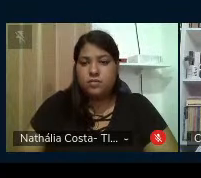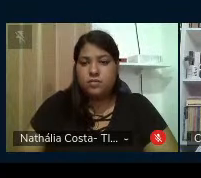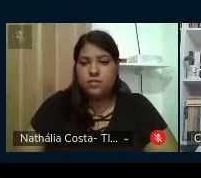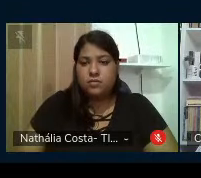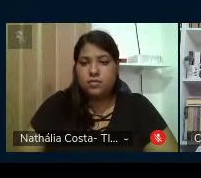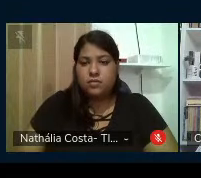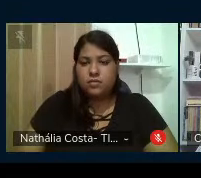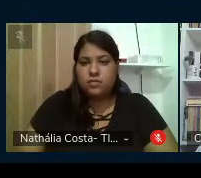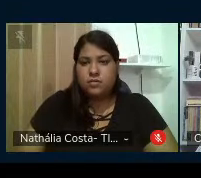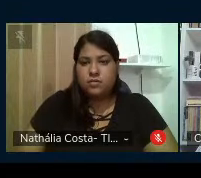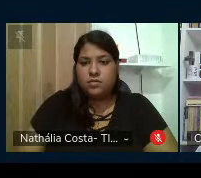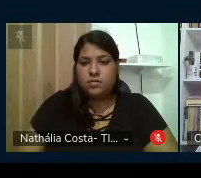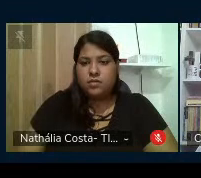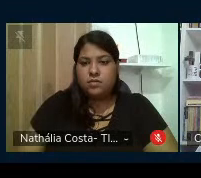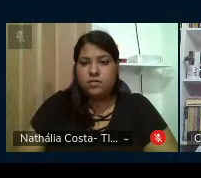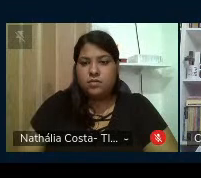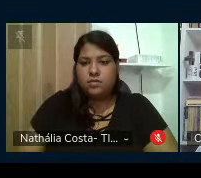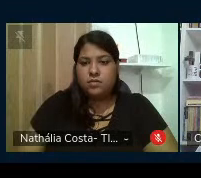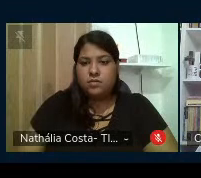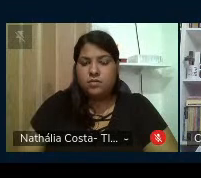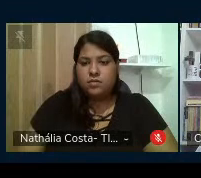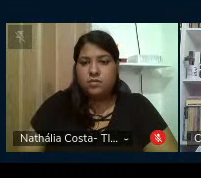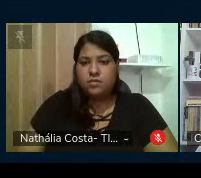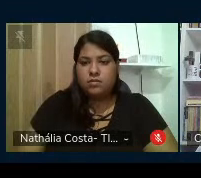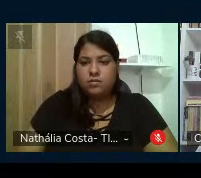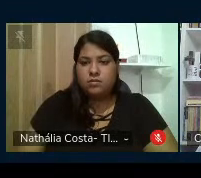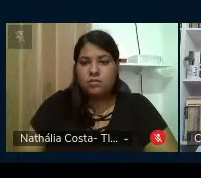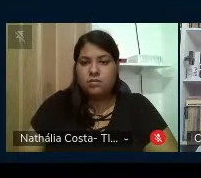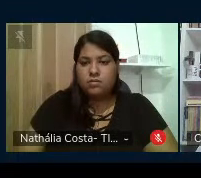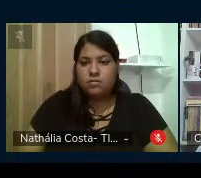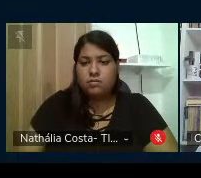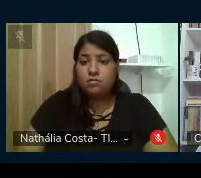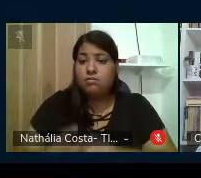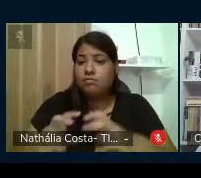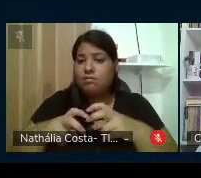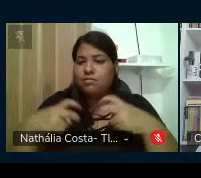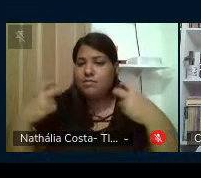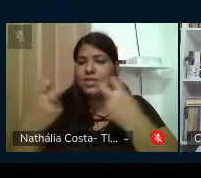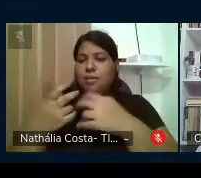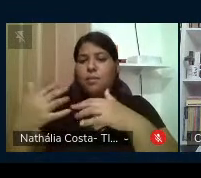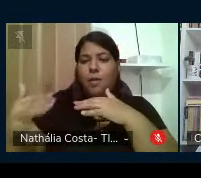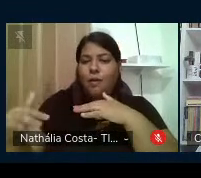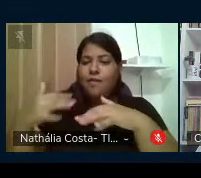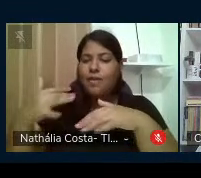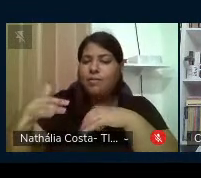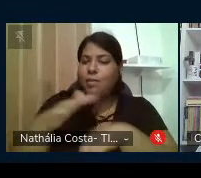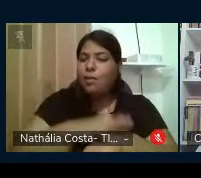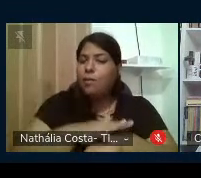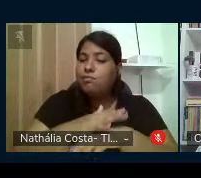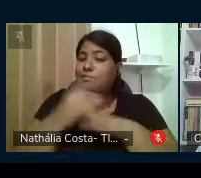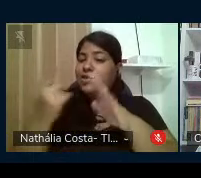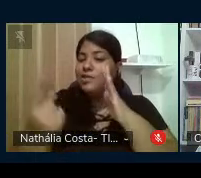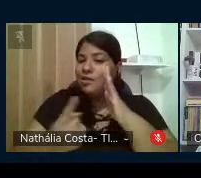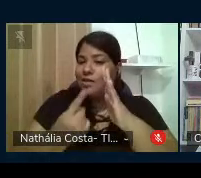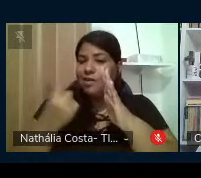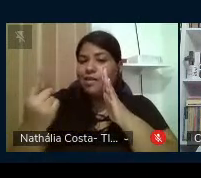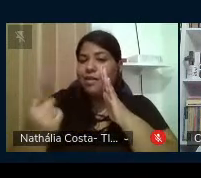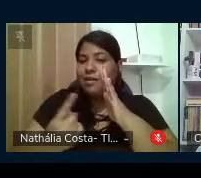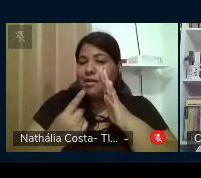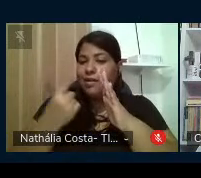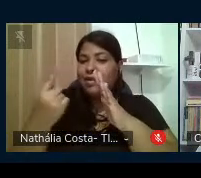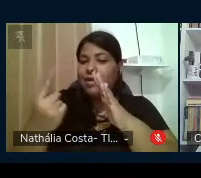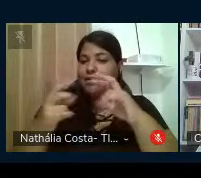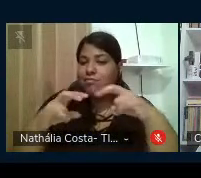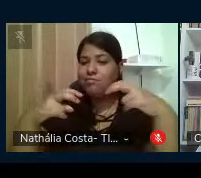Nossa ciranda da maré é o movimento Em tempos de